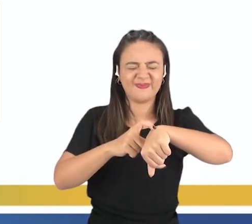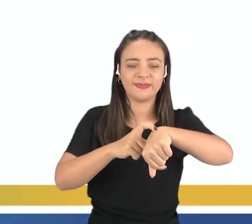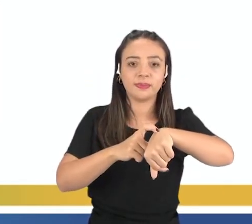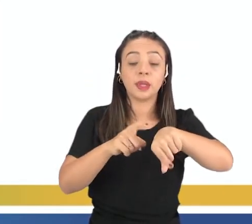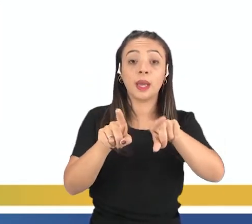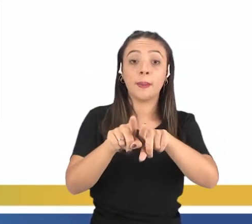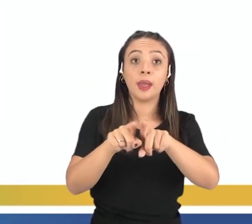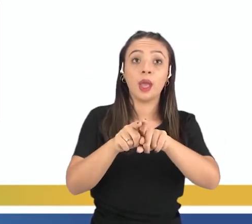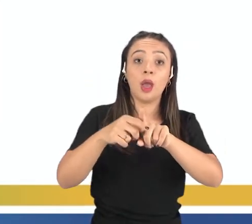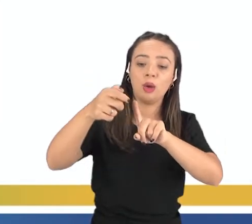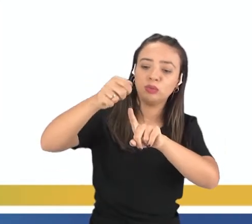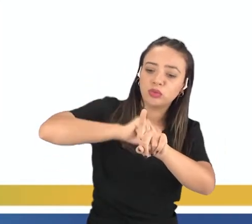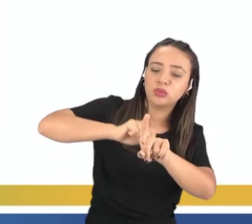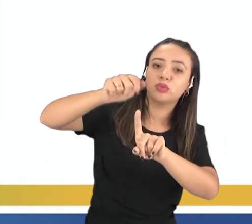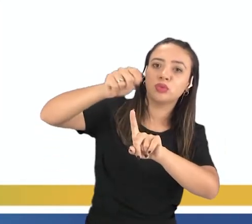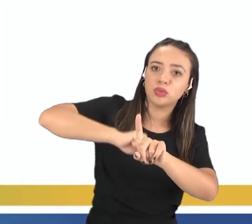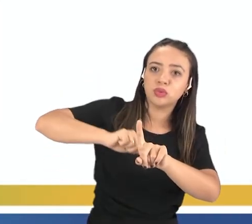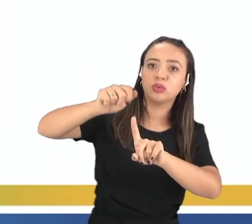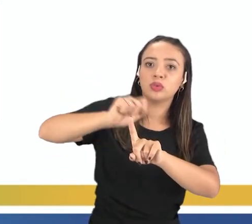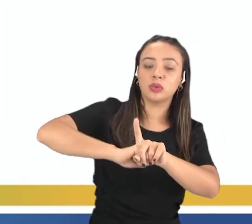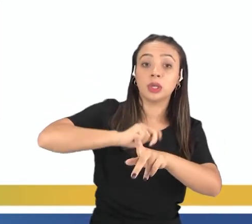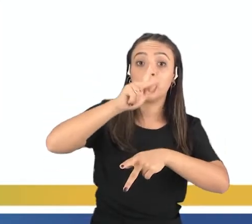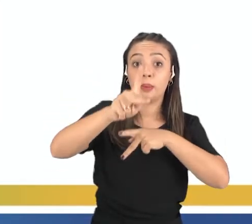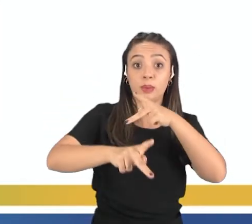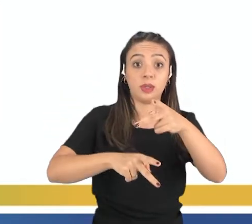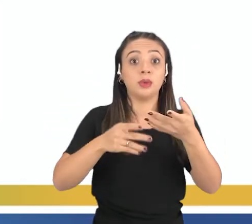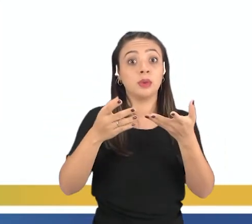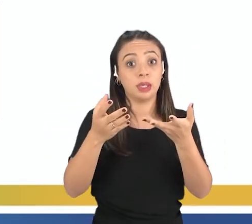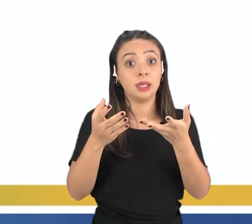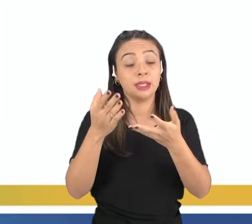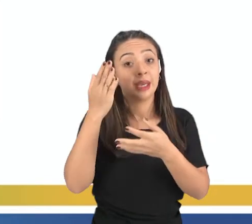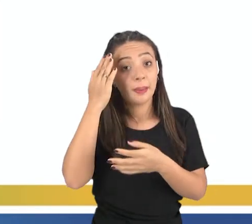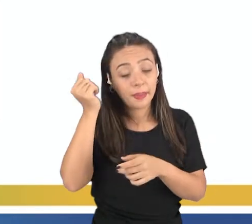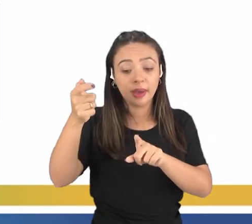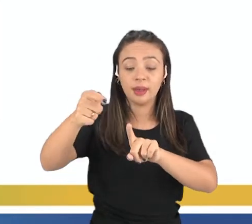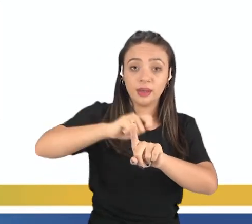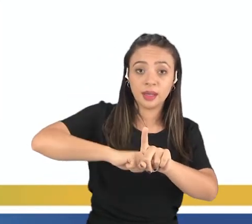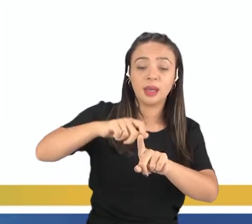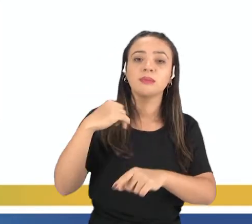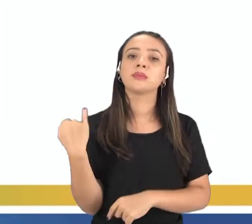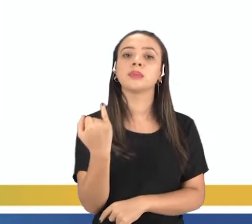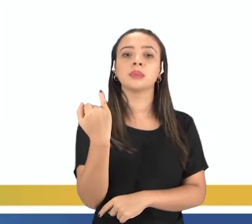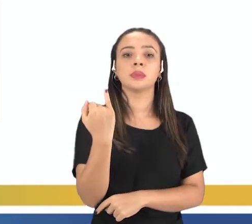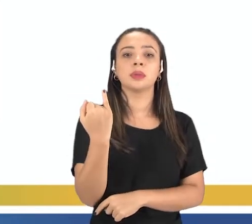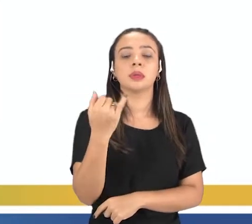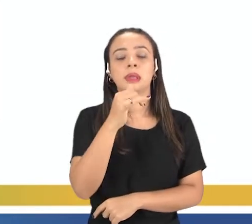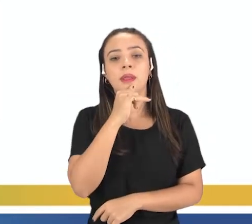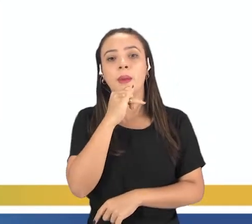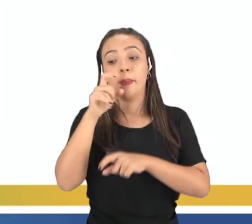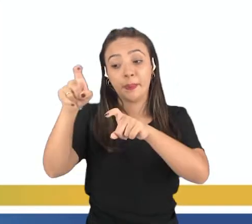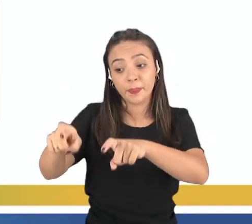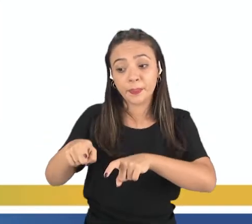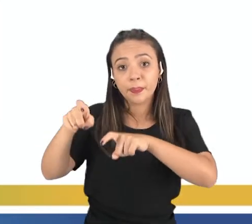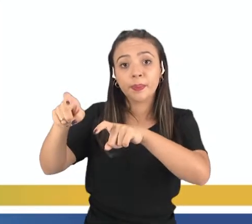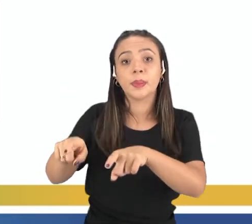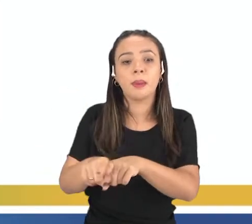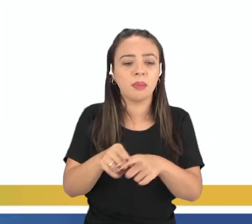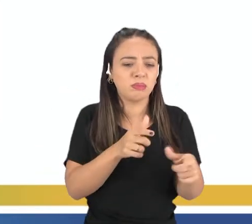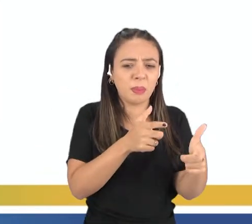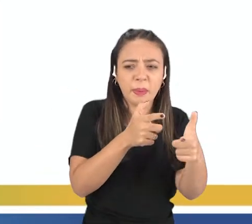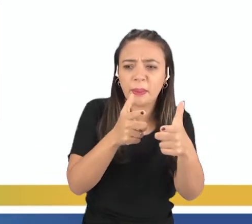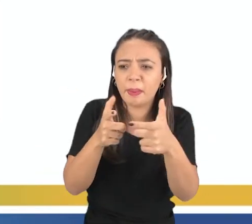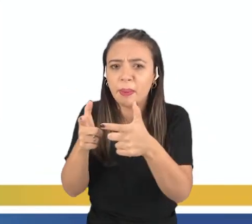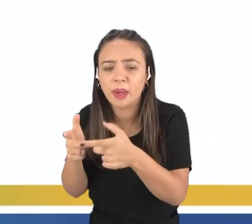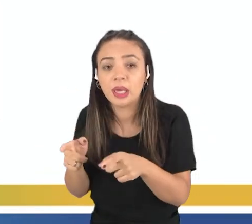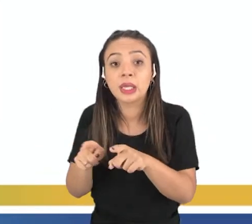O calendário, né, que essas civilizações queriam ter um calendário, ele era importante para várias atividades humanas, como agricultura, caça, ciclos de